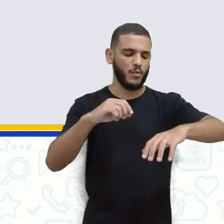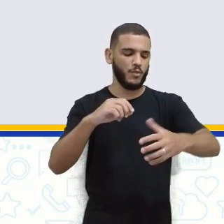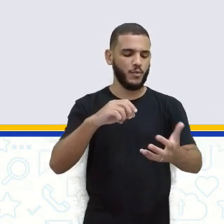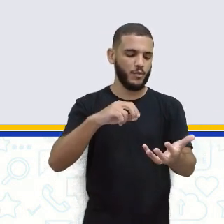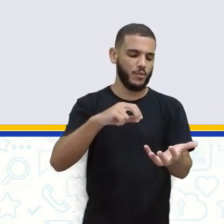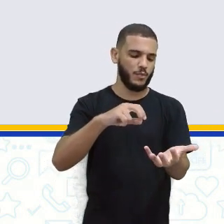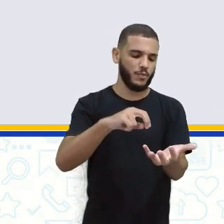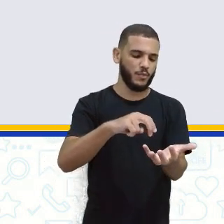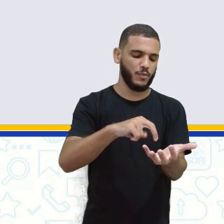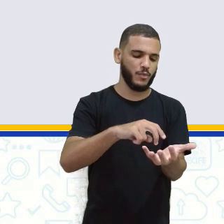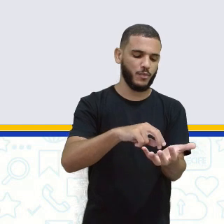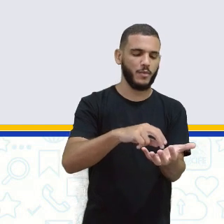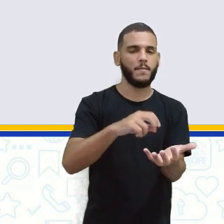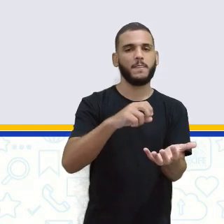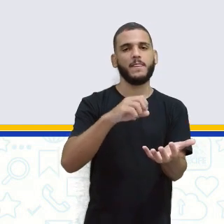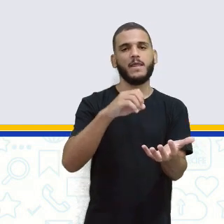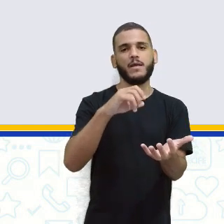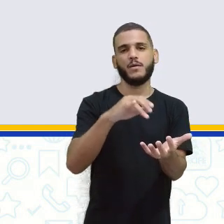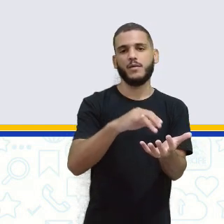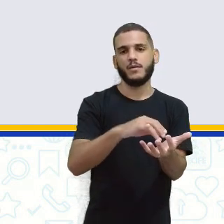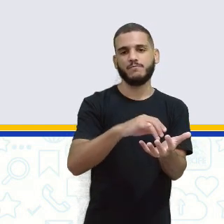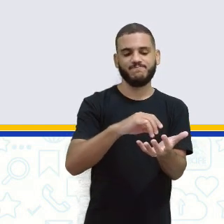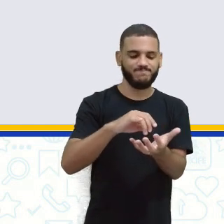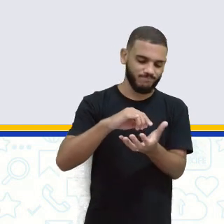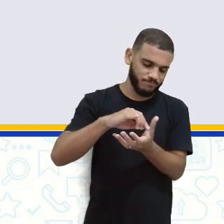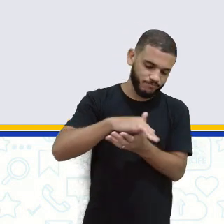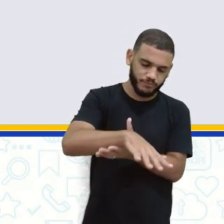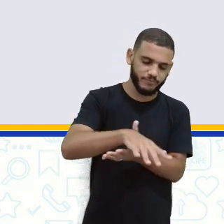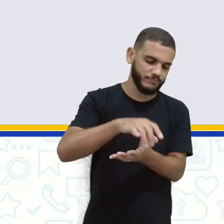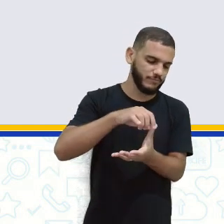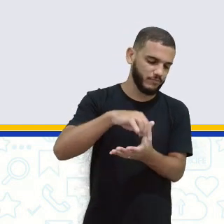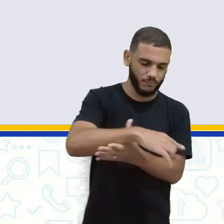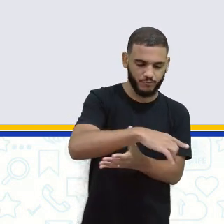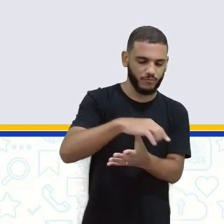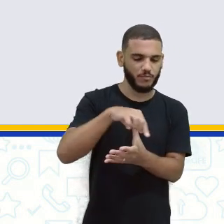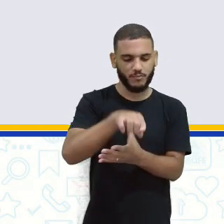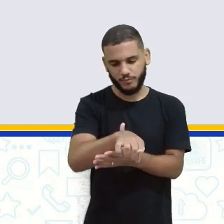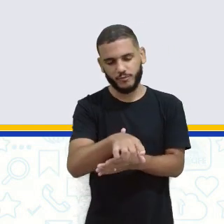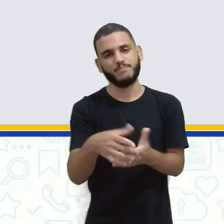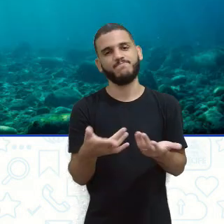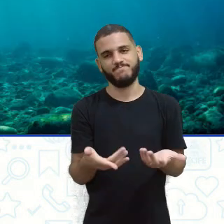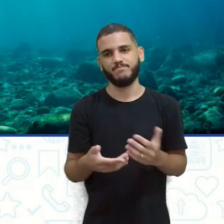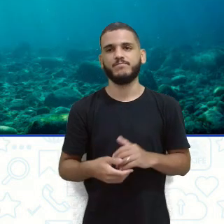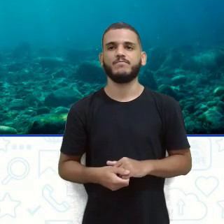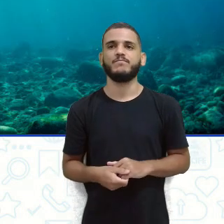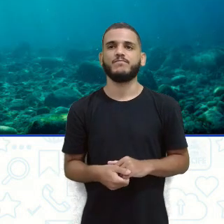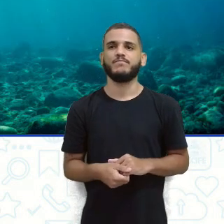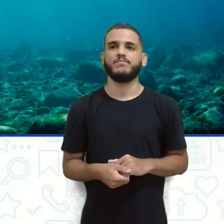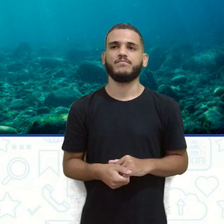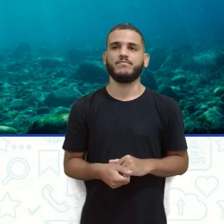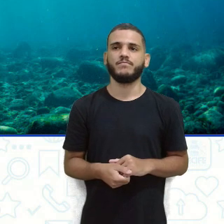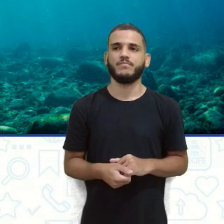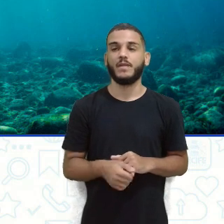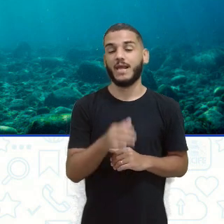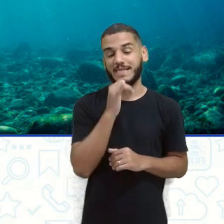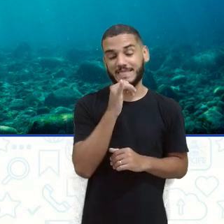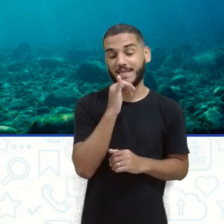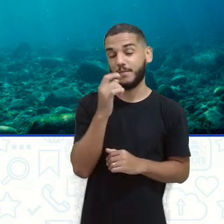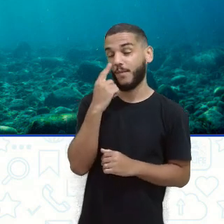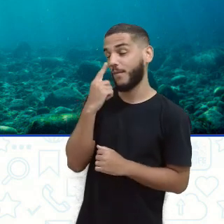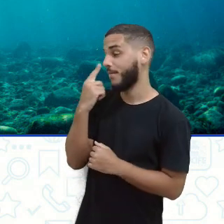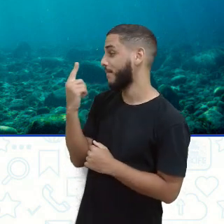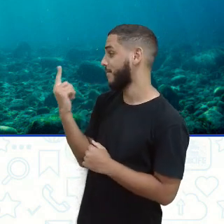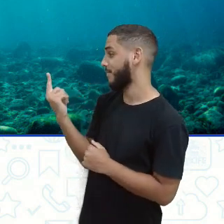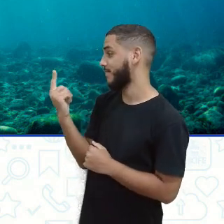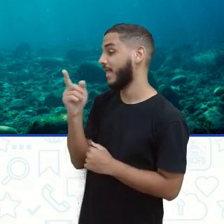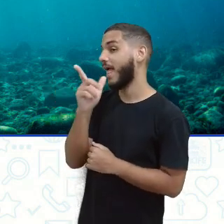e mudou a direção. Então, essa luz vai incidir de modo não perpendicular, tá? E aí, a gente vê na água.